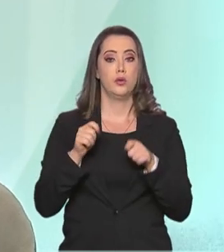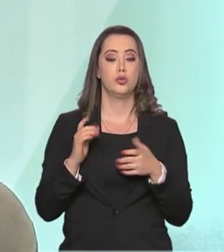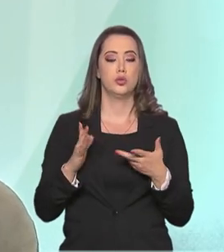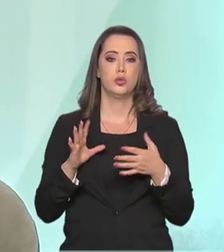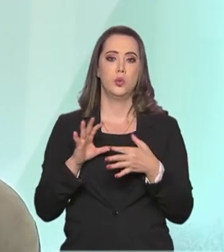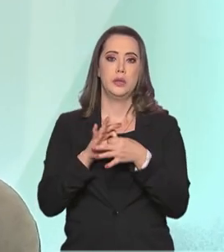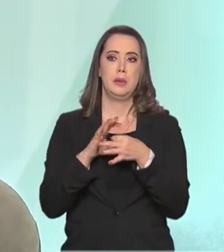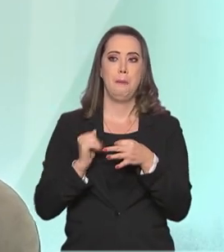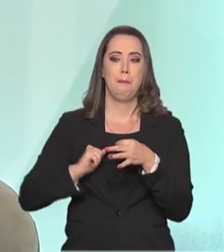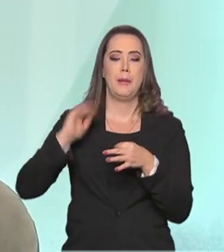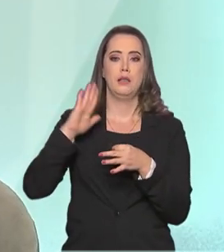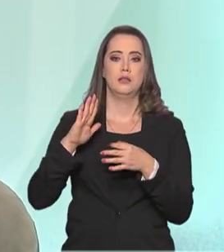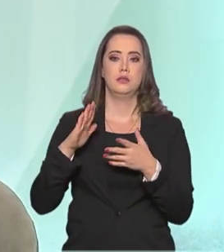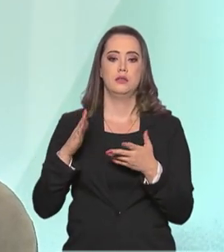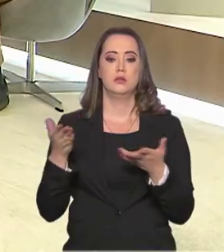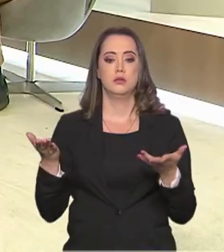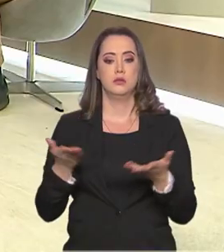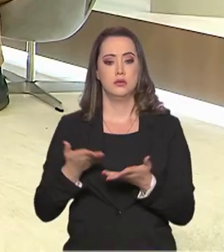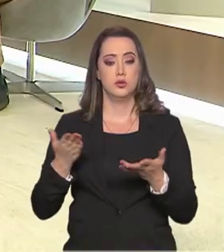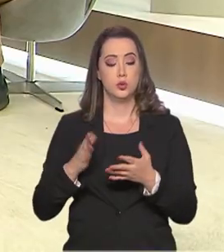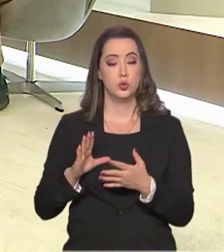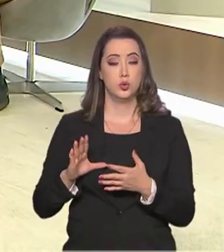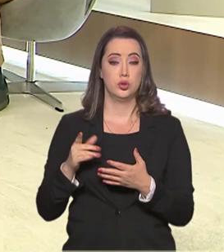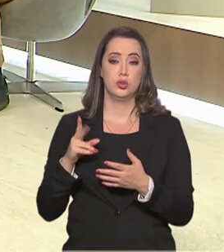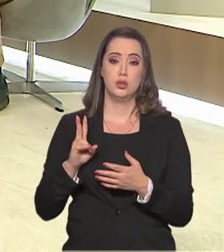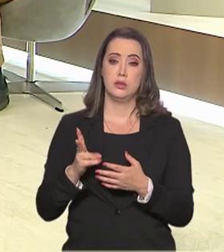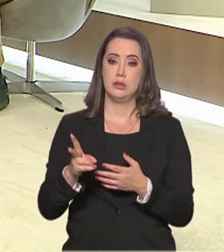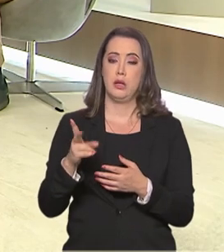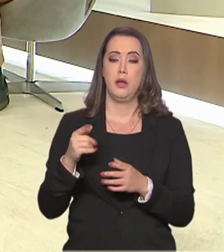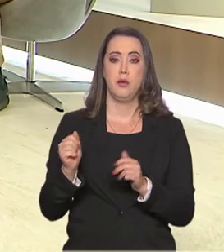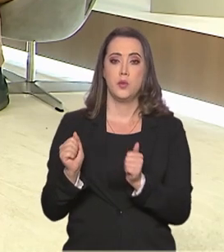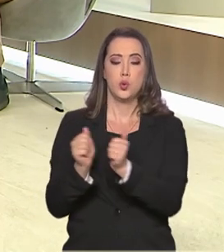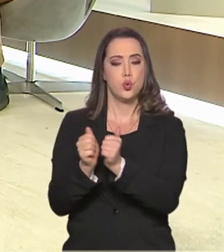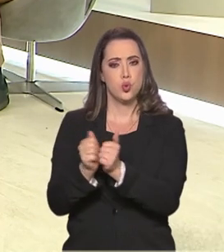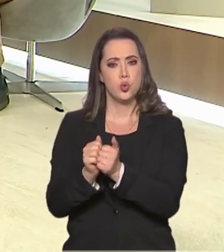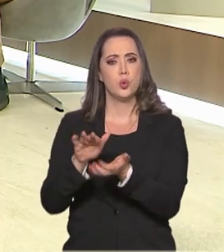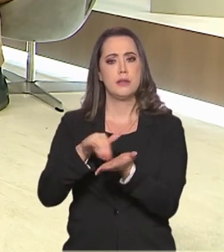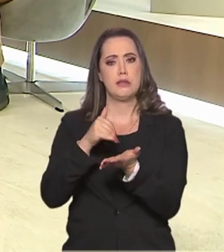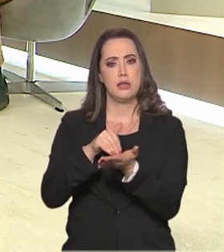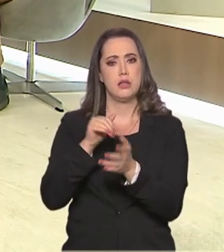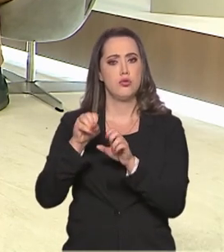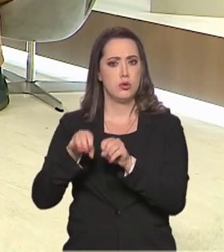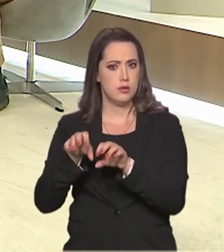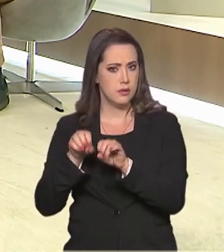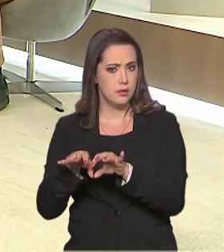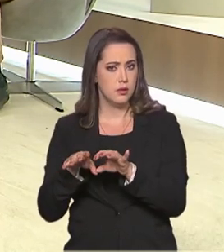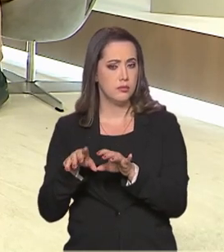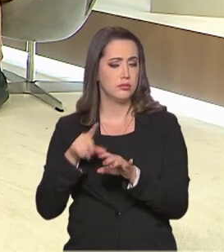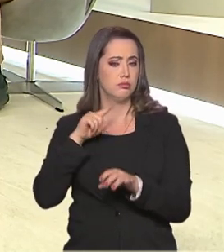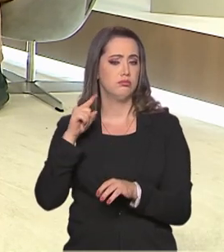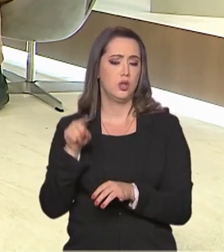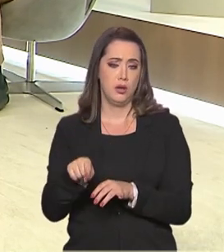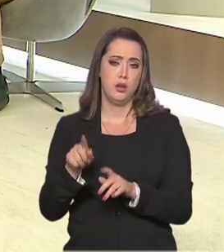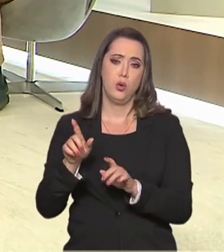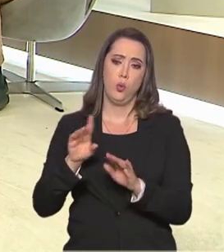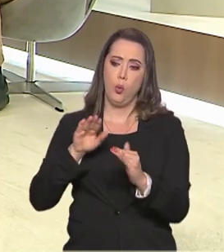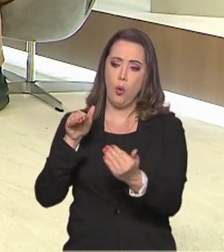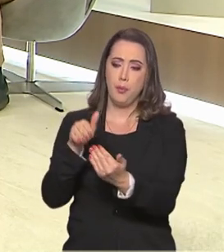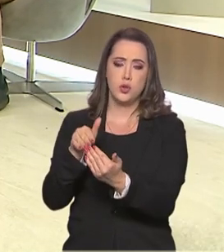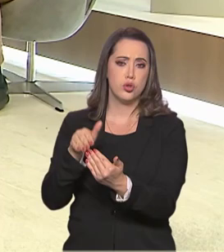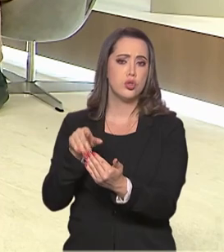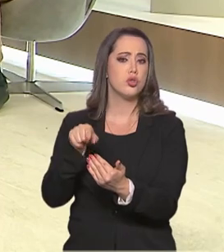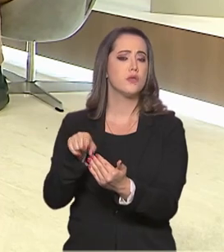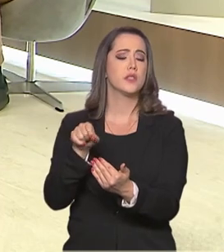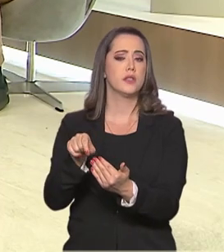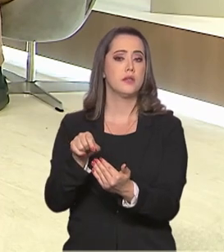parcerias diretas com a Secretaria de Educação e que vise o desporto escolar e o